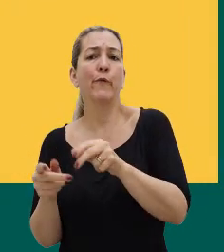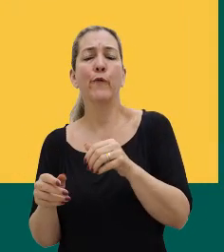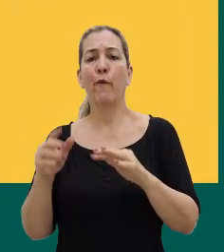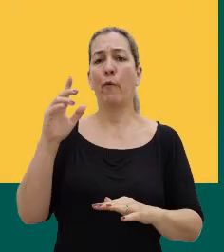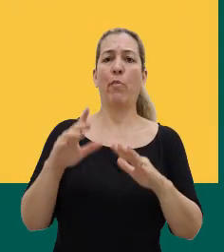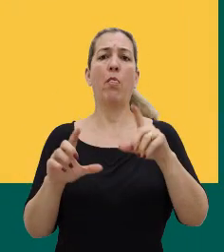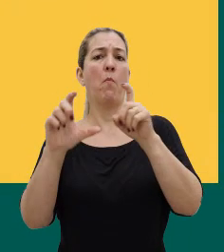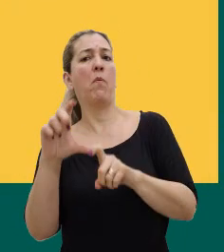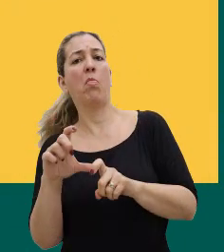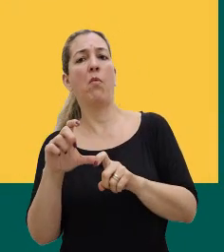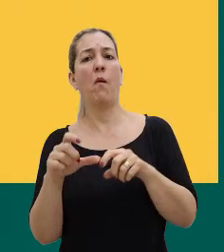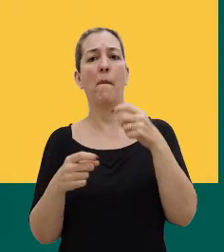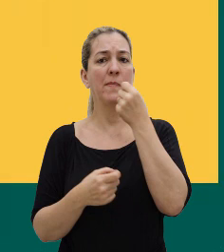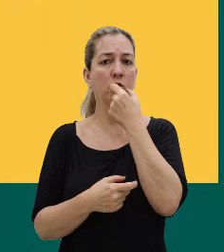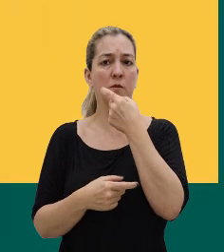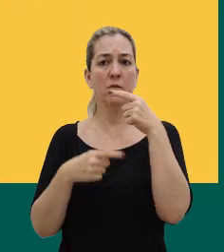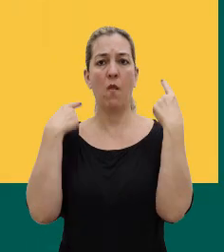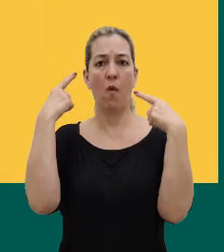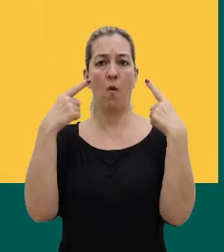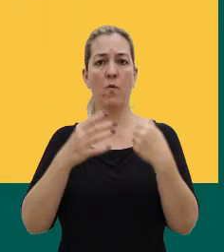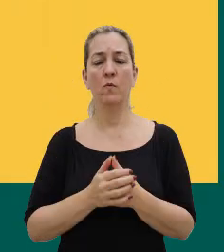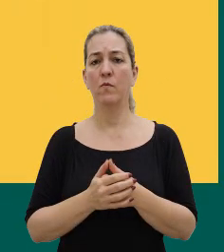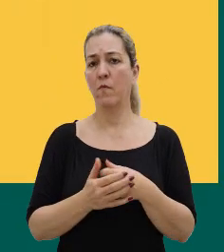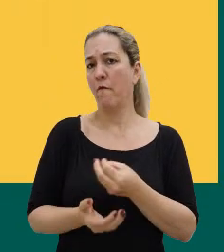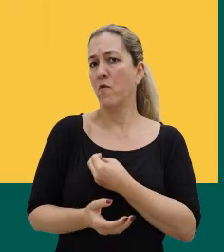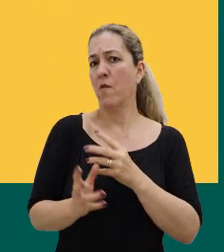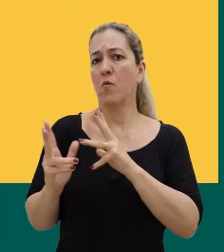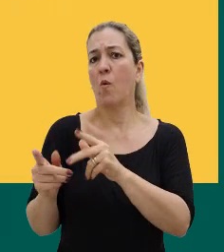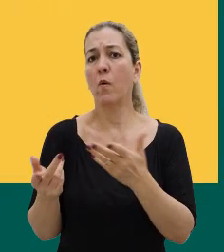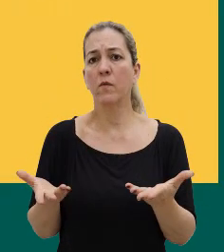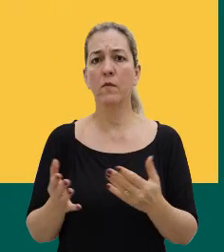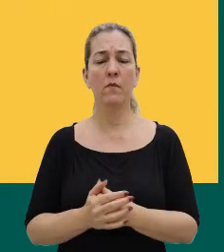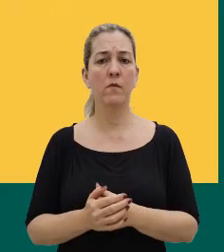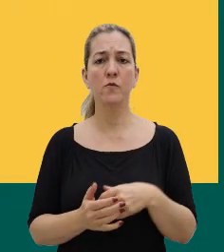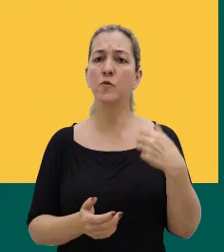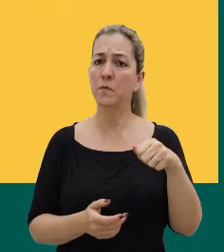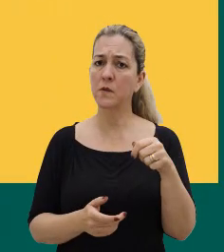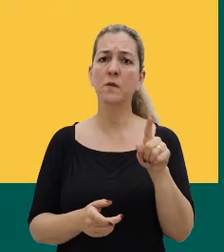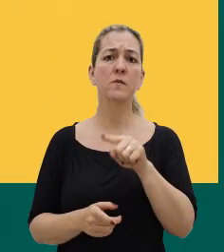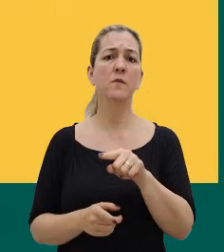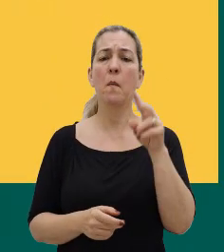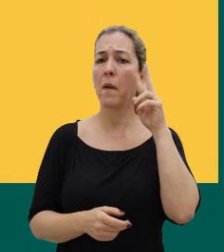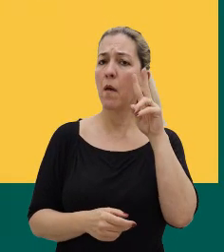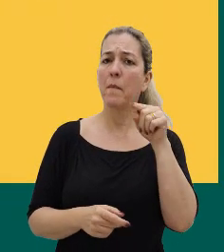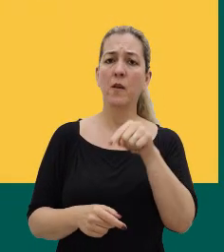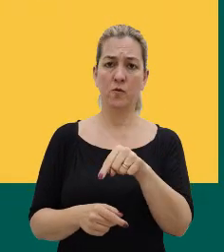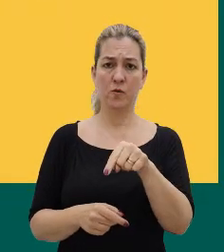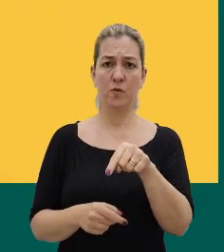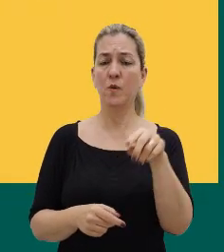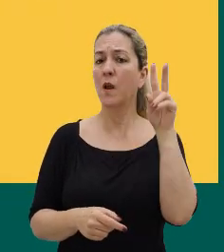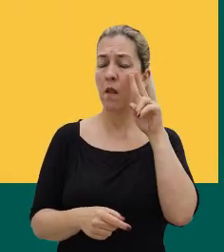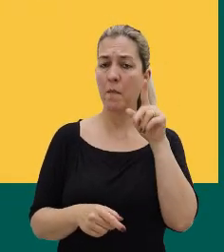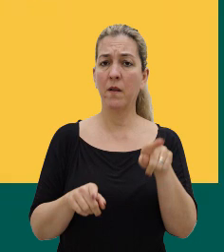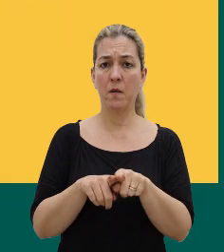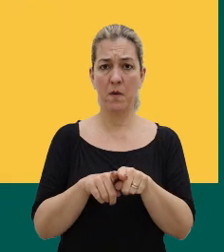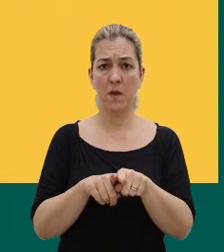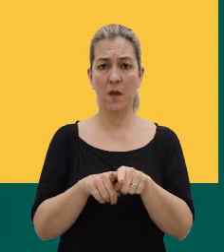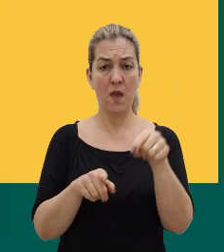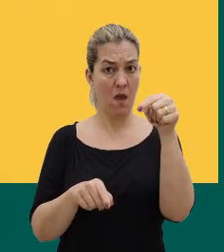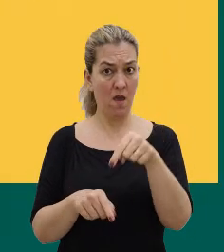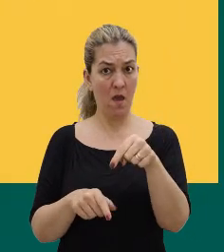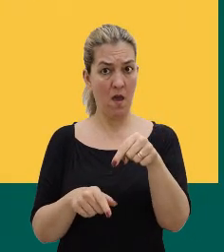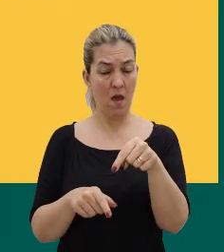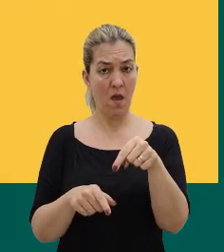de uma medicação e que agora tu é louco para o resto da vida, a gente precisa sempre, assim, lembrar disso e lembrar que é